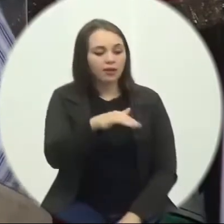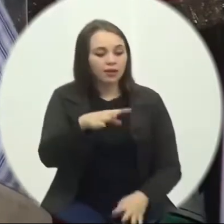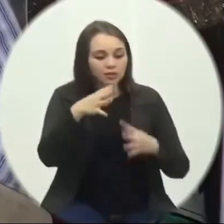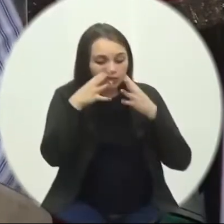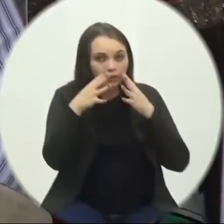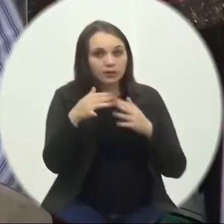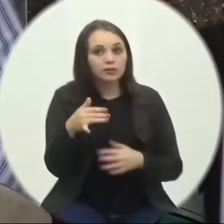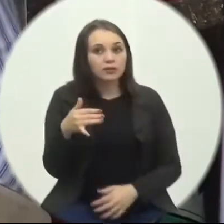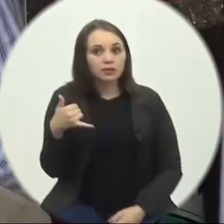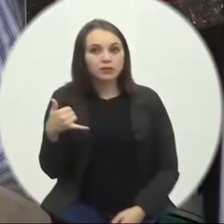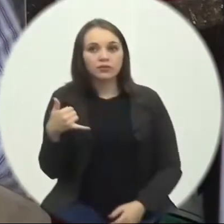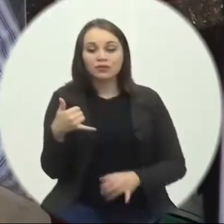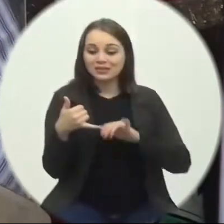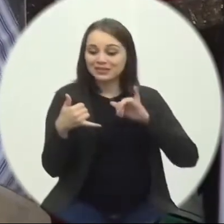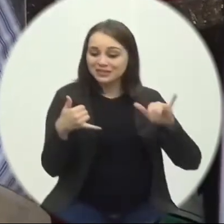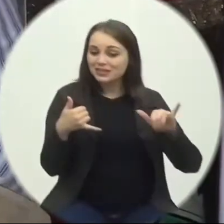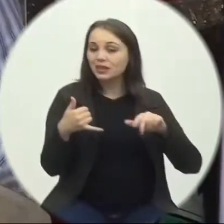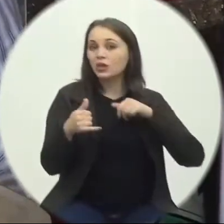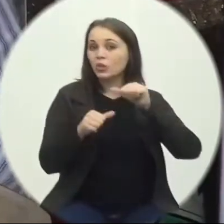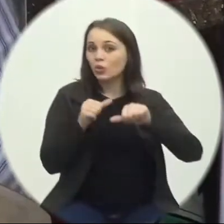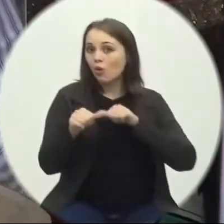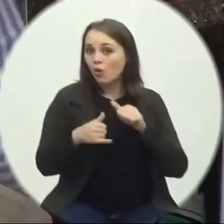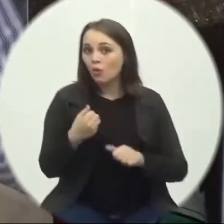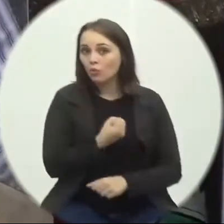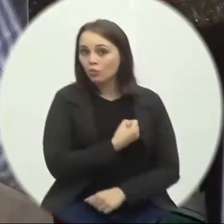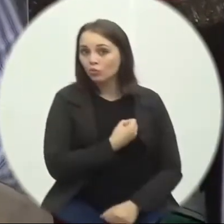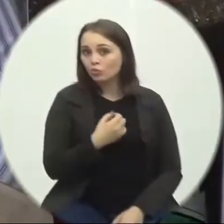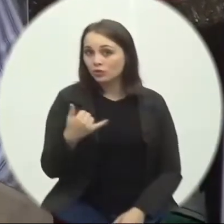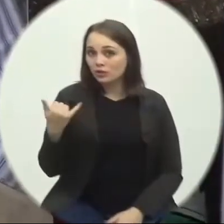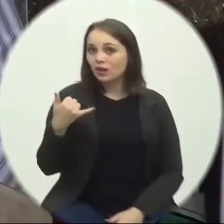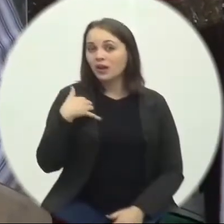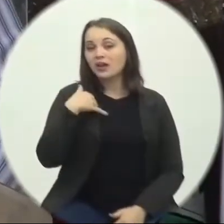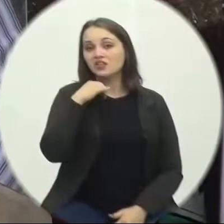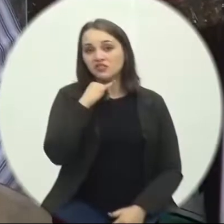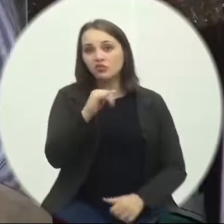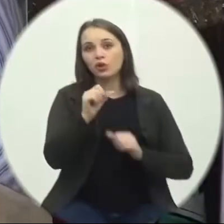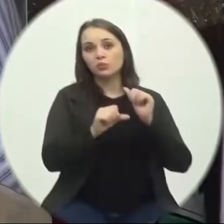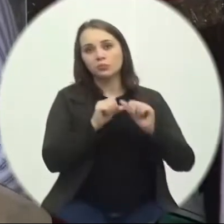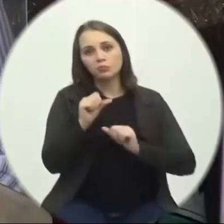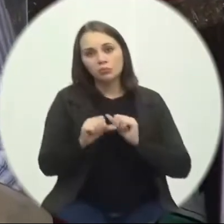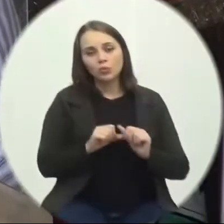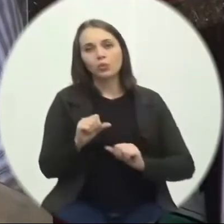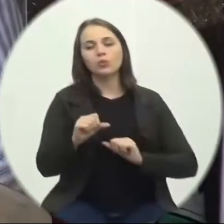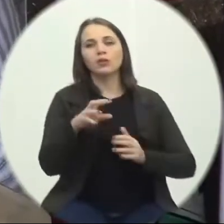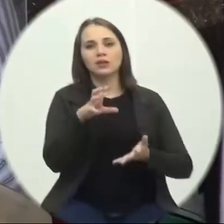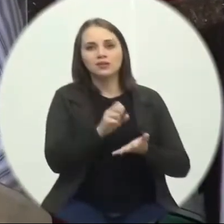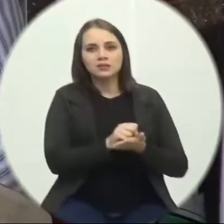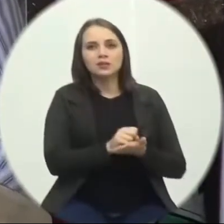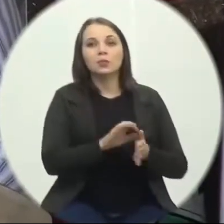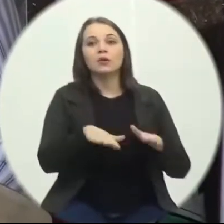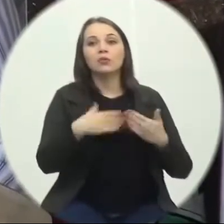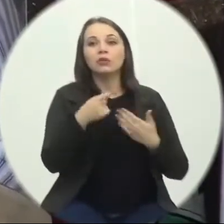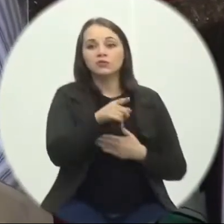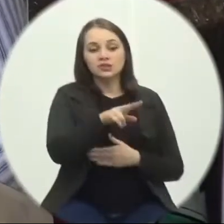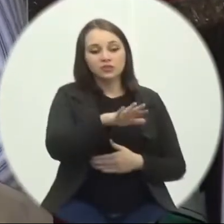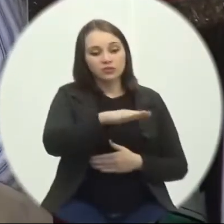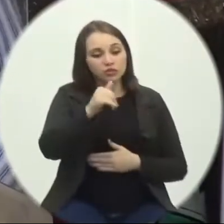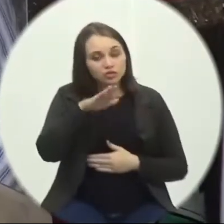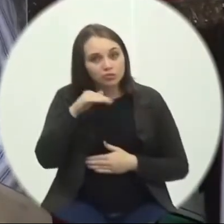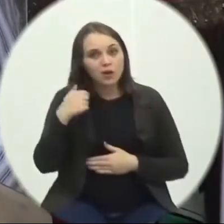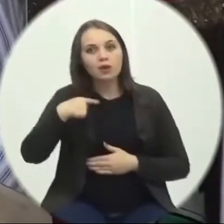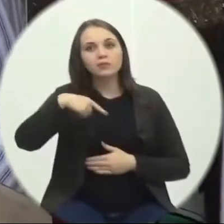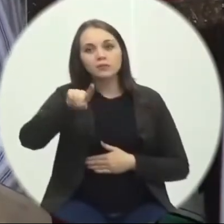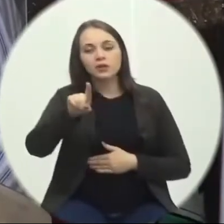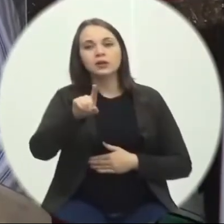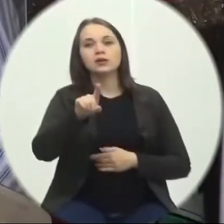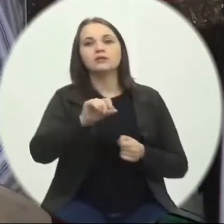você mudou De telefone Por favor Informe Altere lá O seu cadastro Para que quando Você for chamado Você não